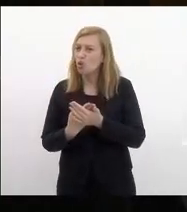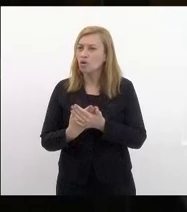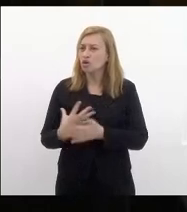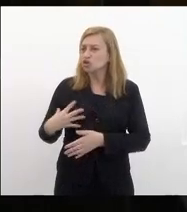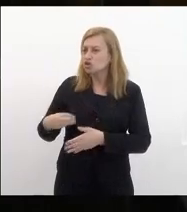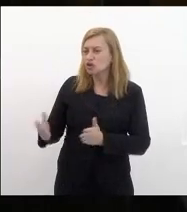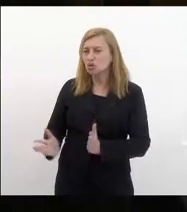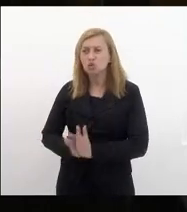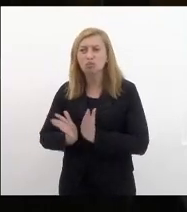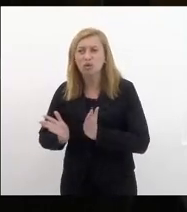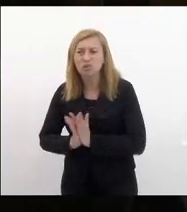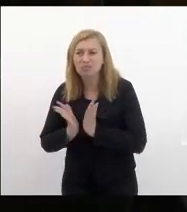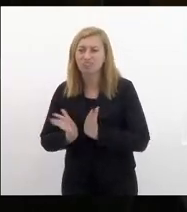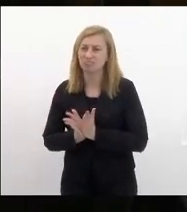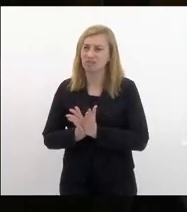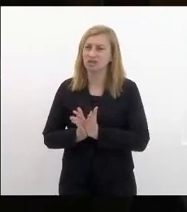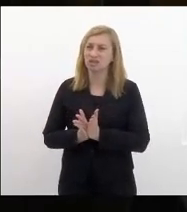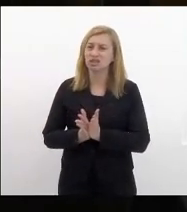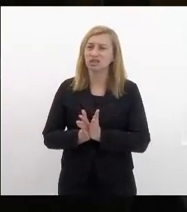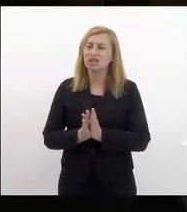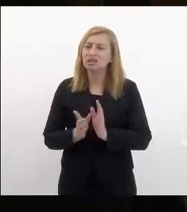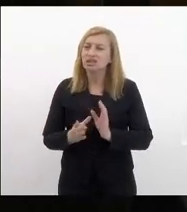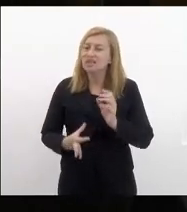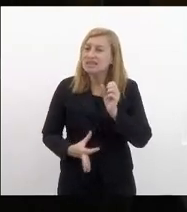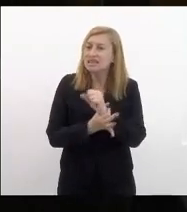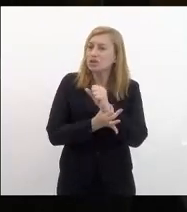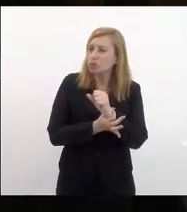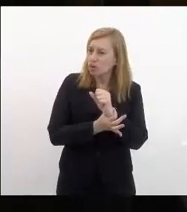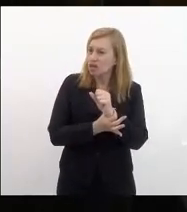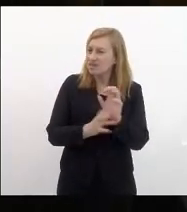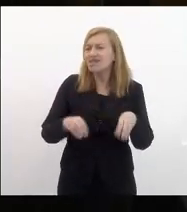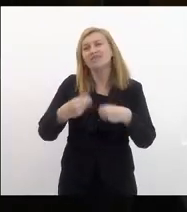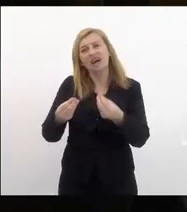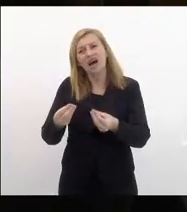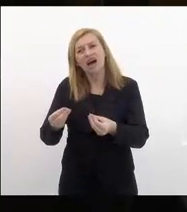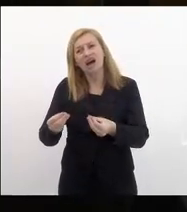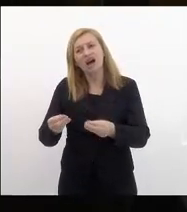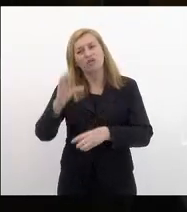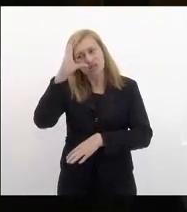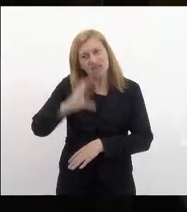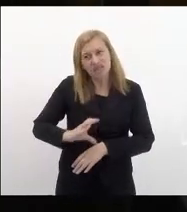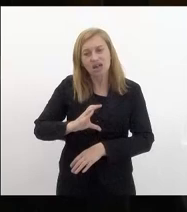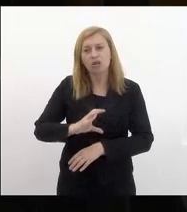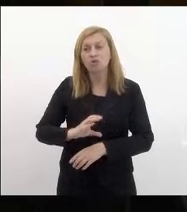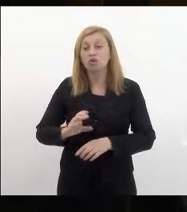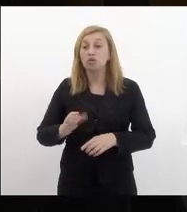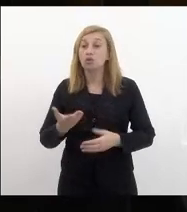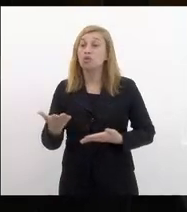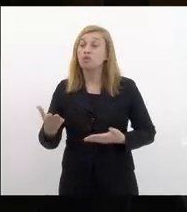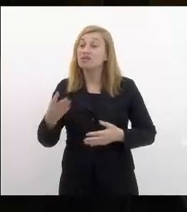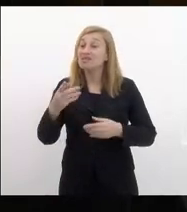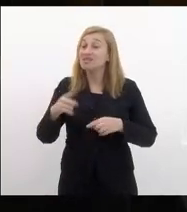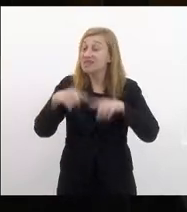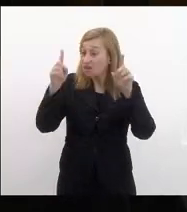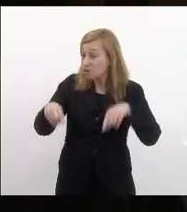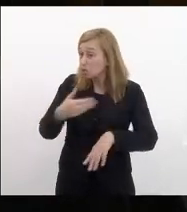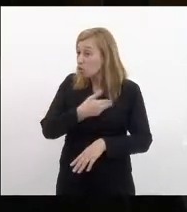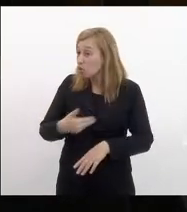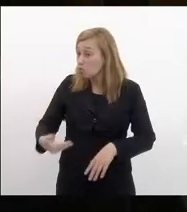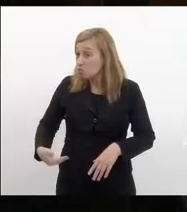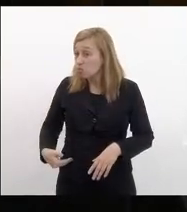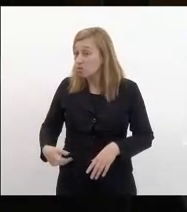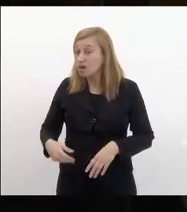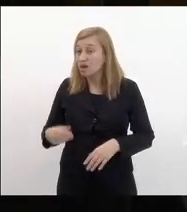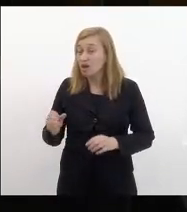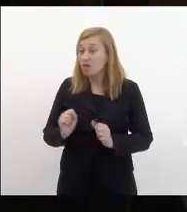dos pobres que garante a proteção ao cidadão o servidor público é o grande patriota